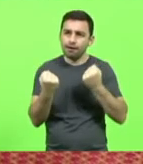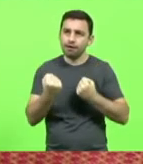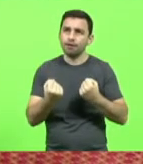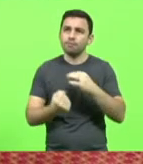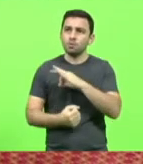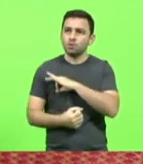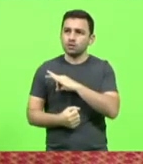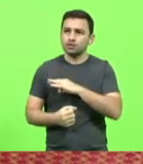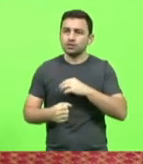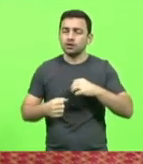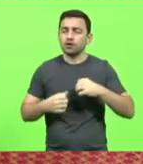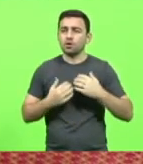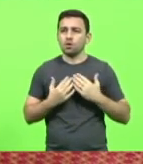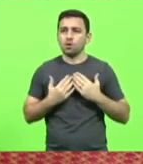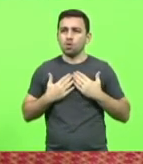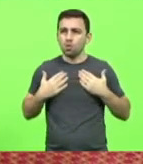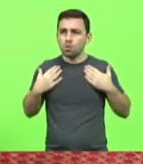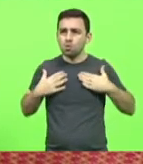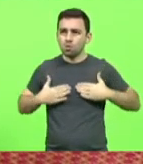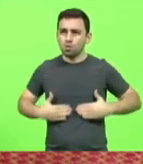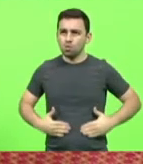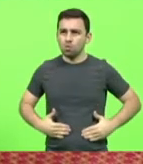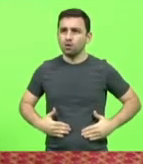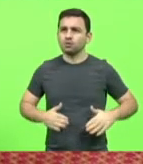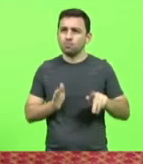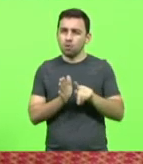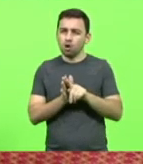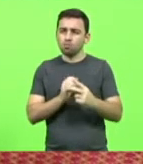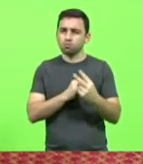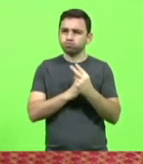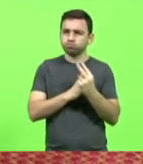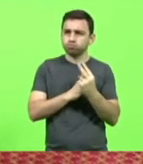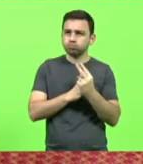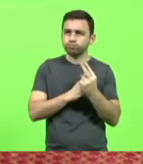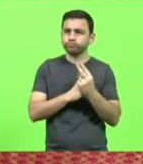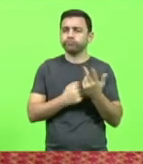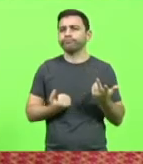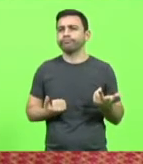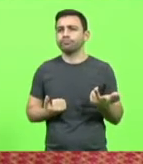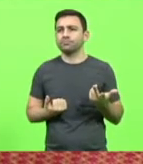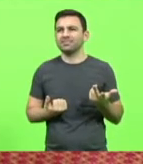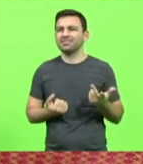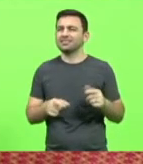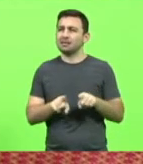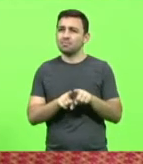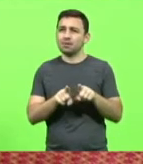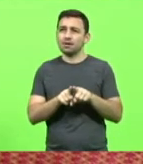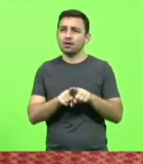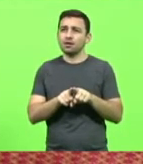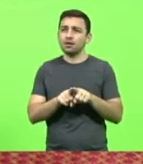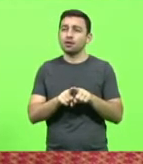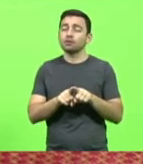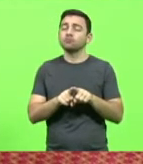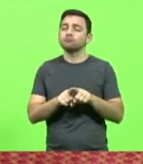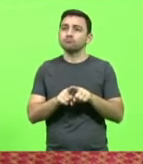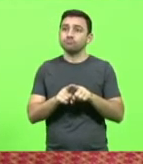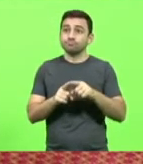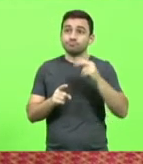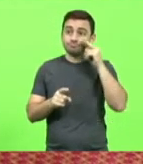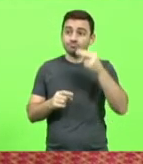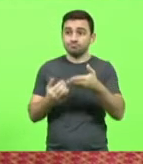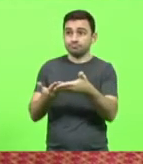coletes, equipamentos de proteção e reconhecimento através de promoções, as